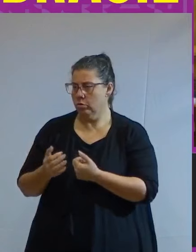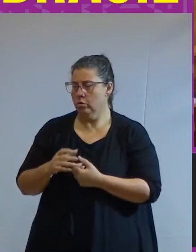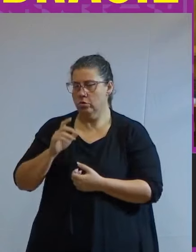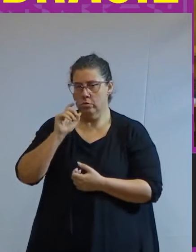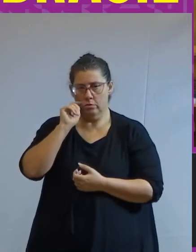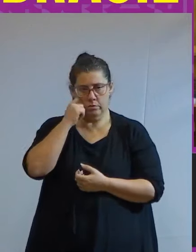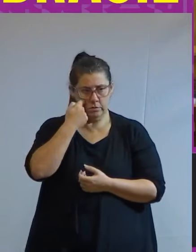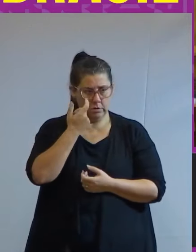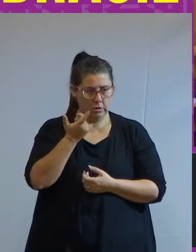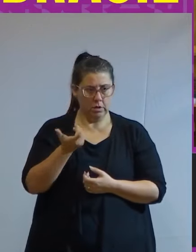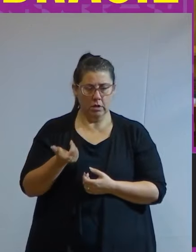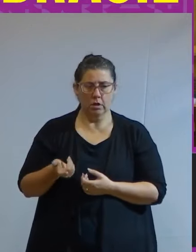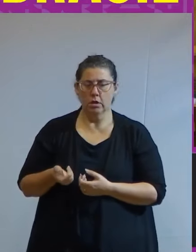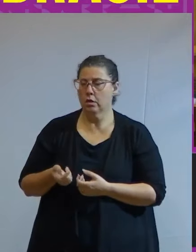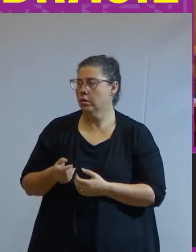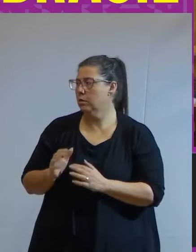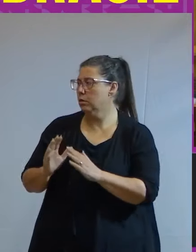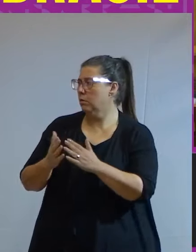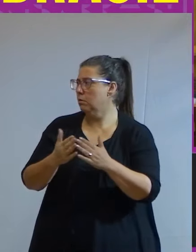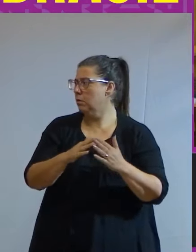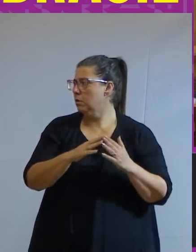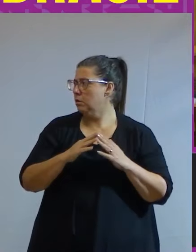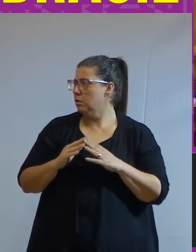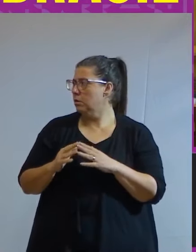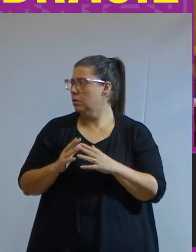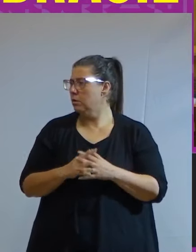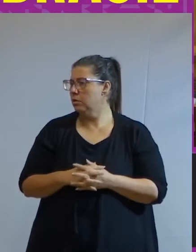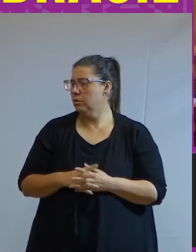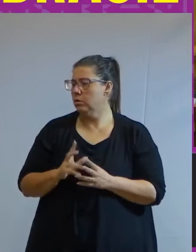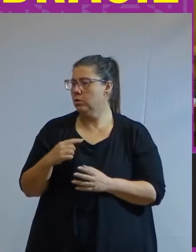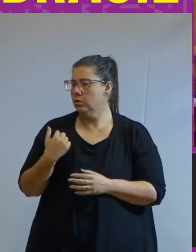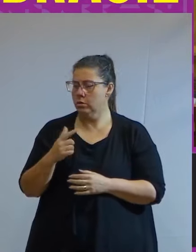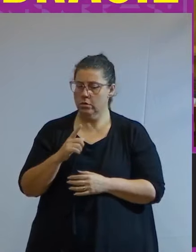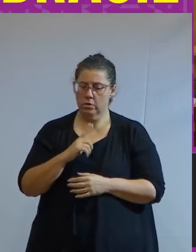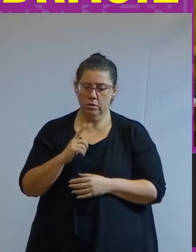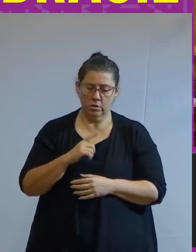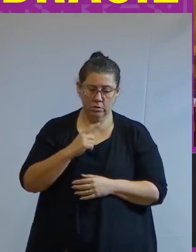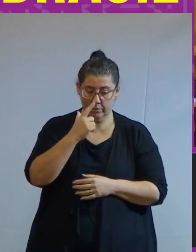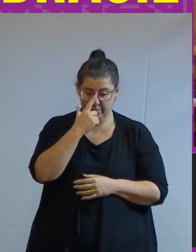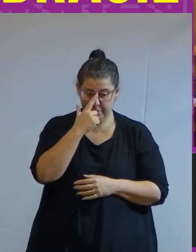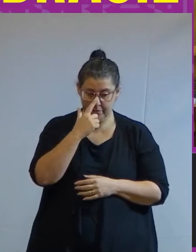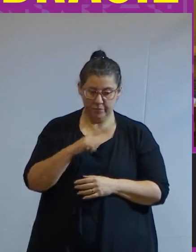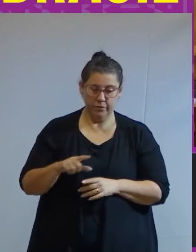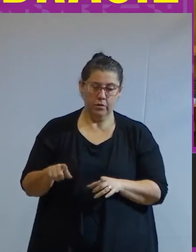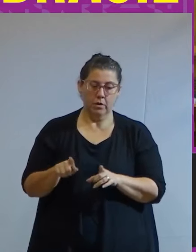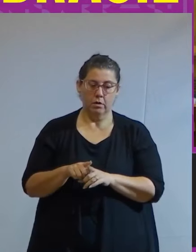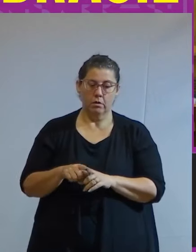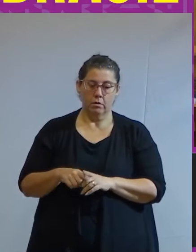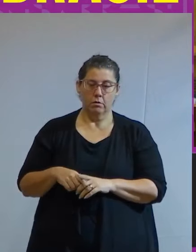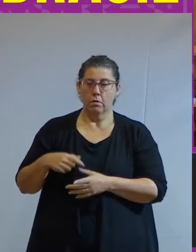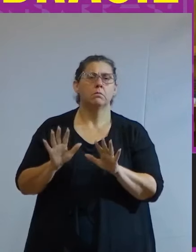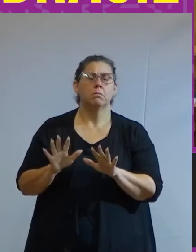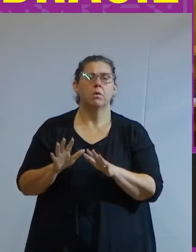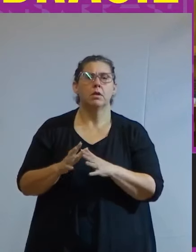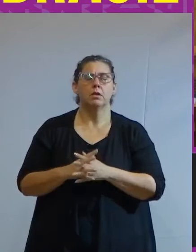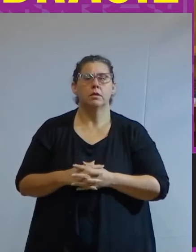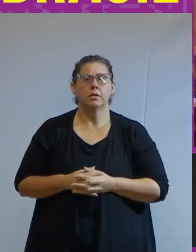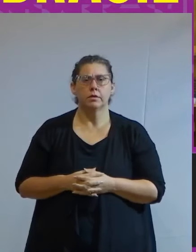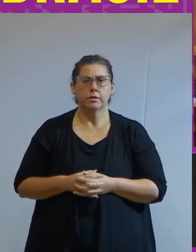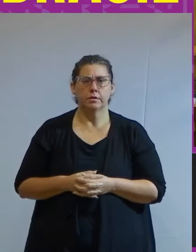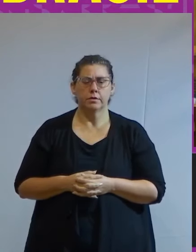negros na periferia das grandes cidades nós temos que enfrentar esses problemas